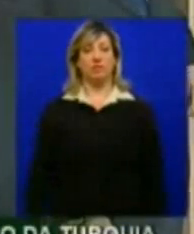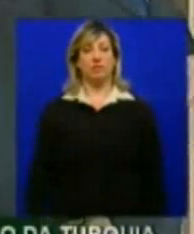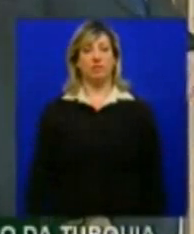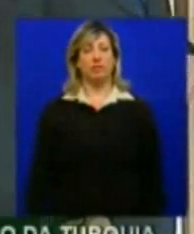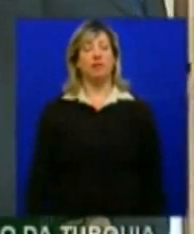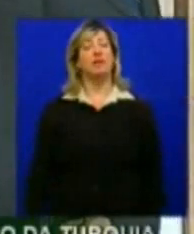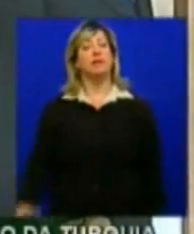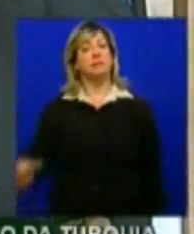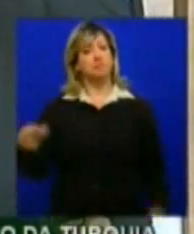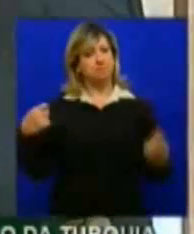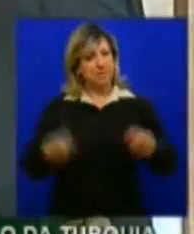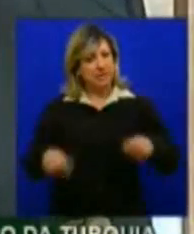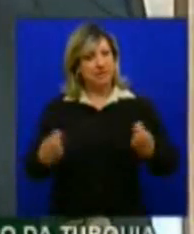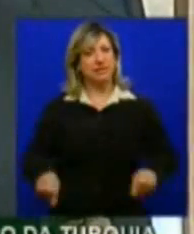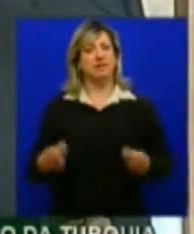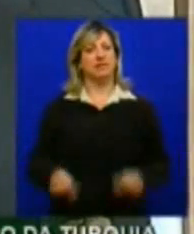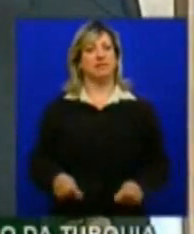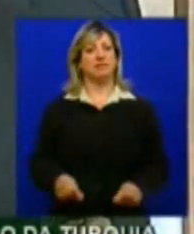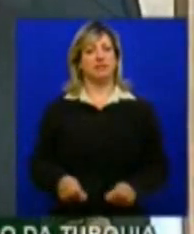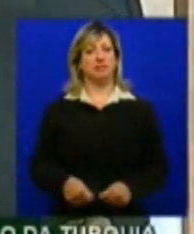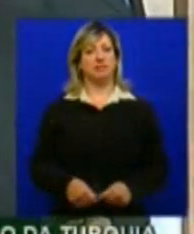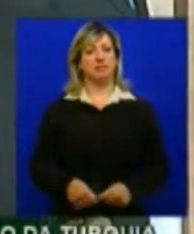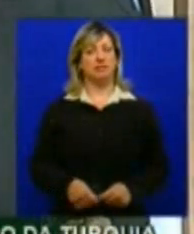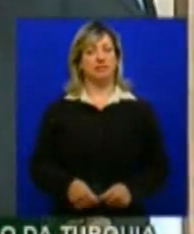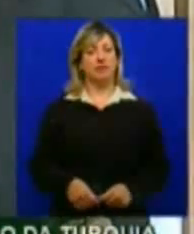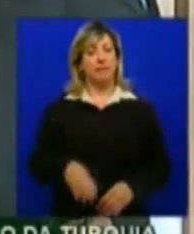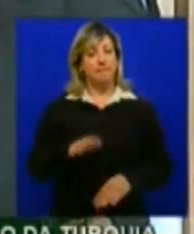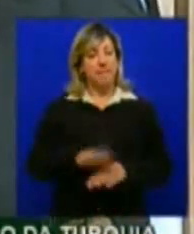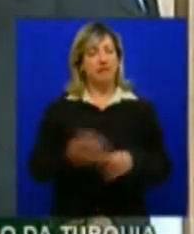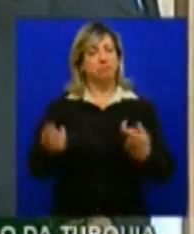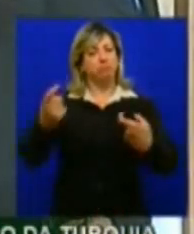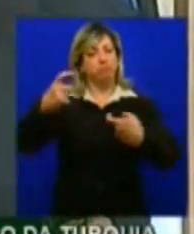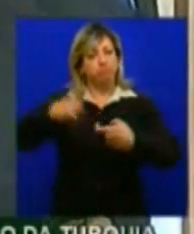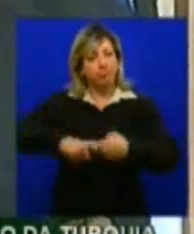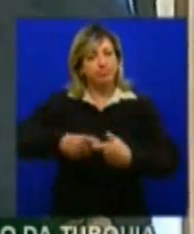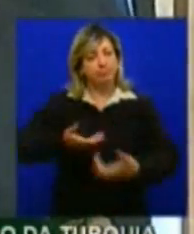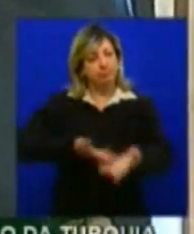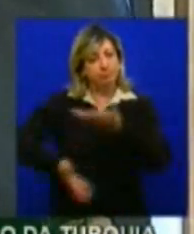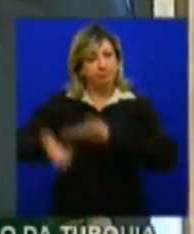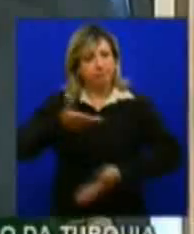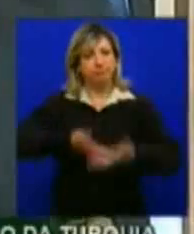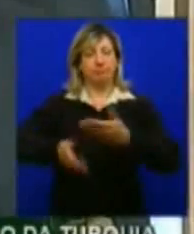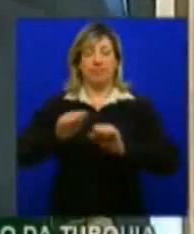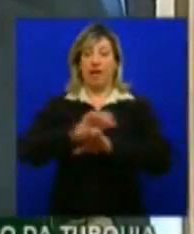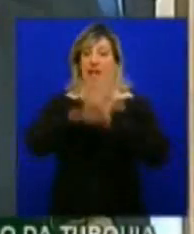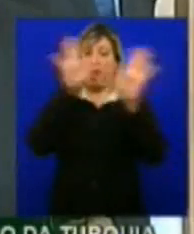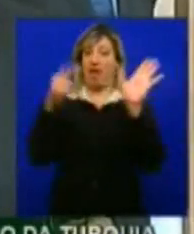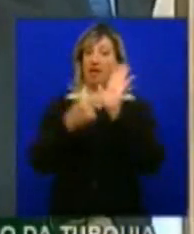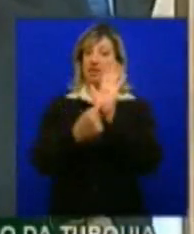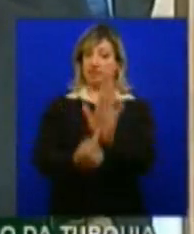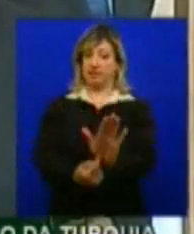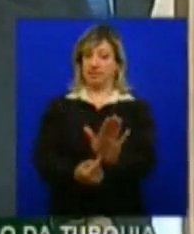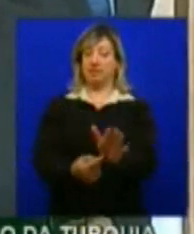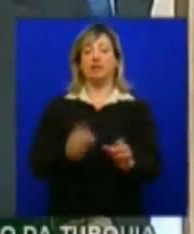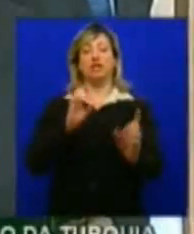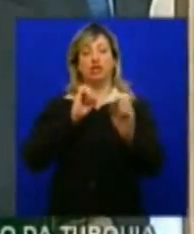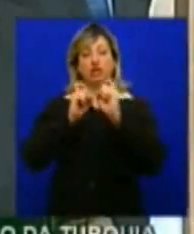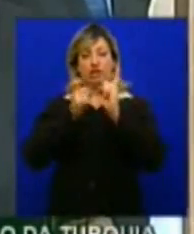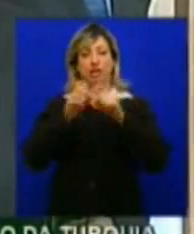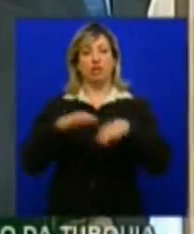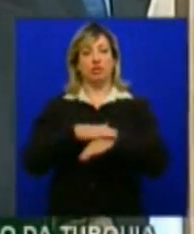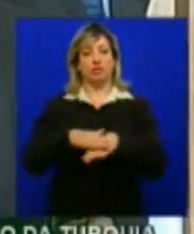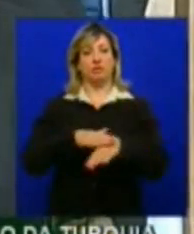exige mais parceria, mais transparência e mais diálogo.